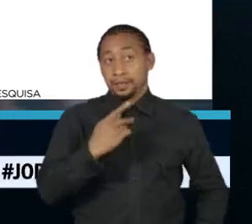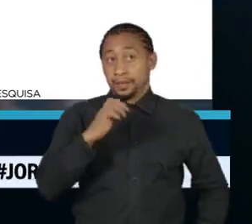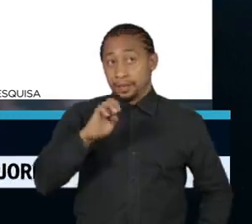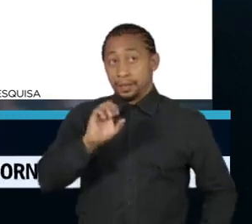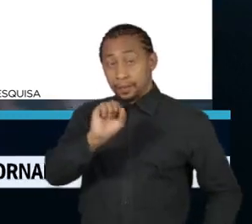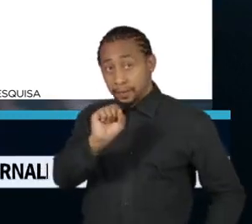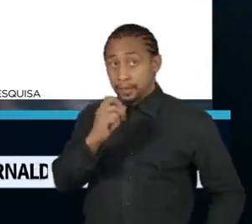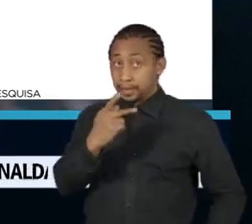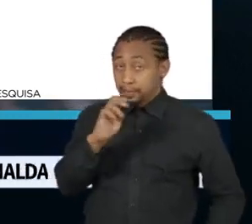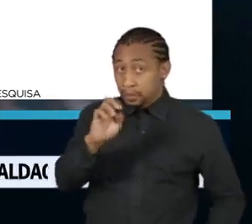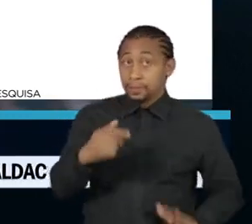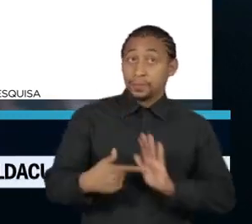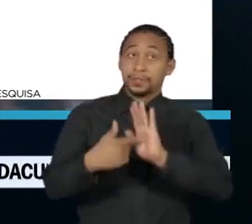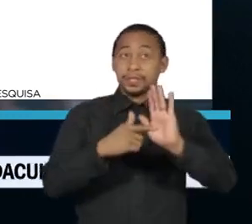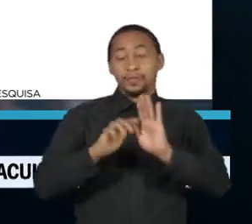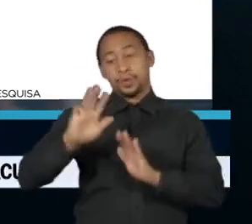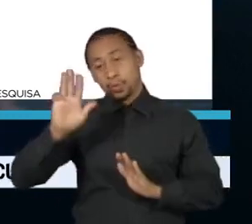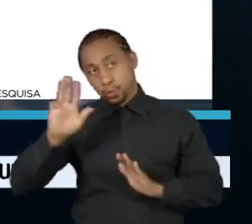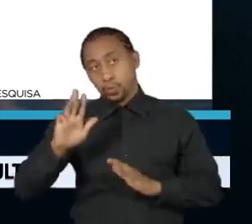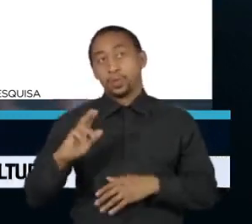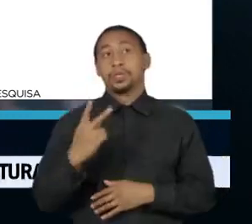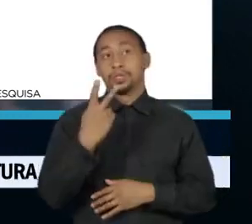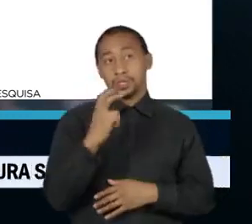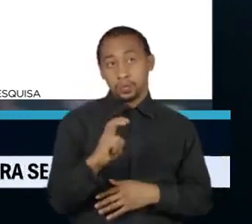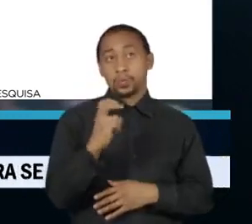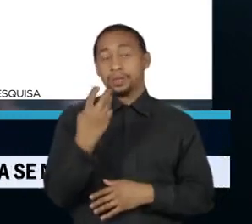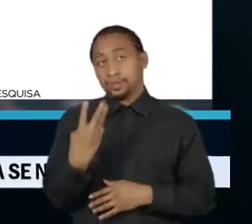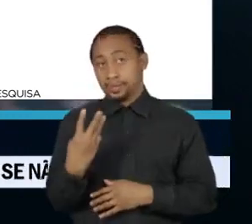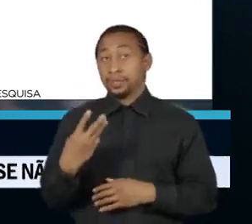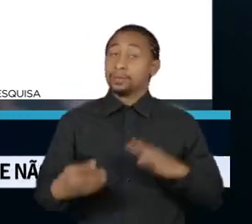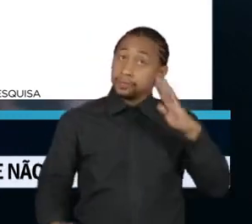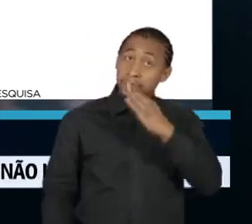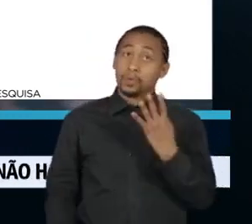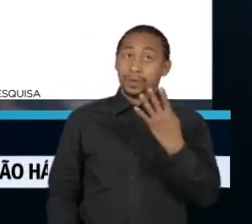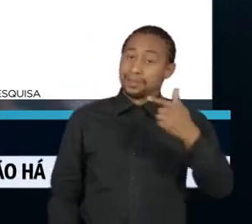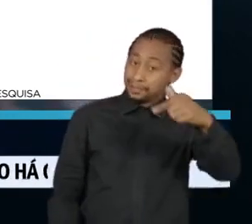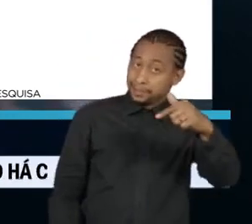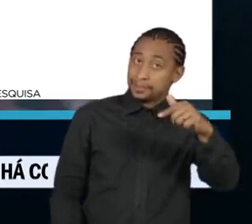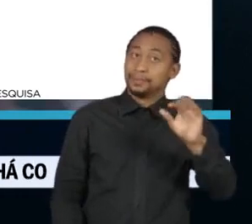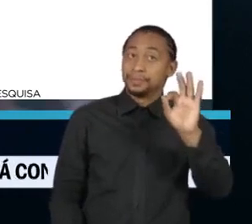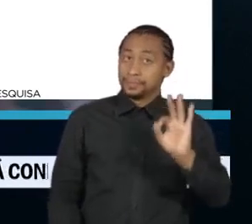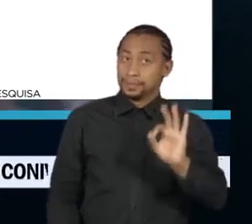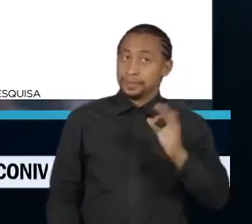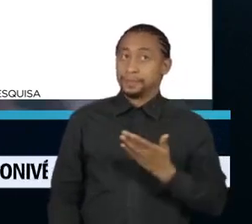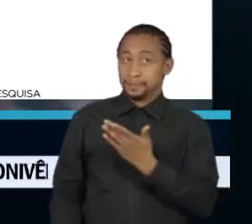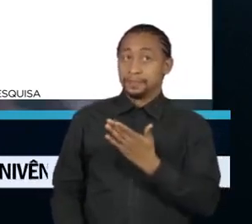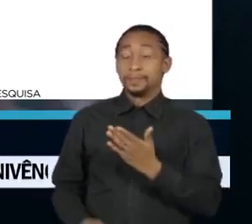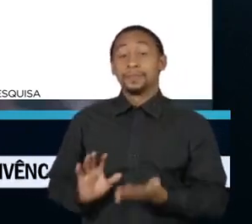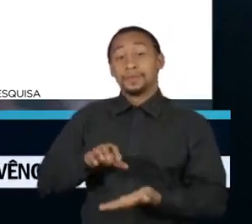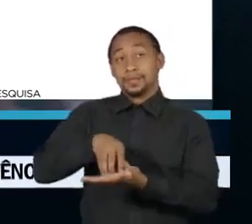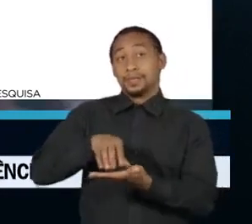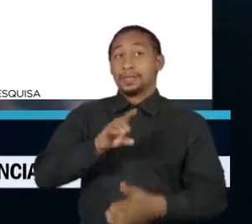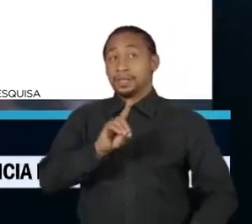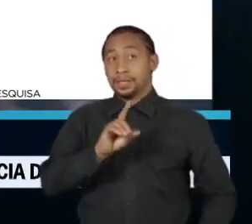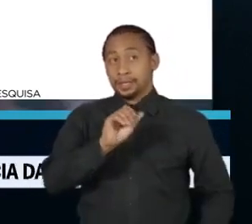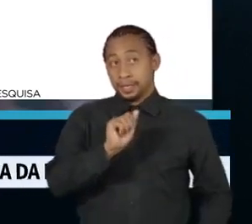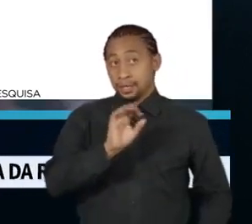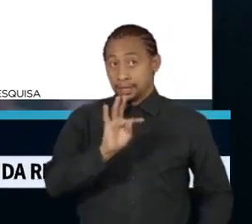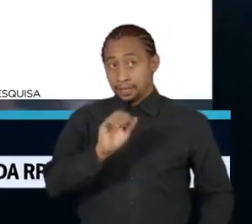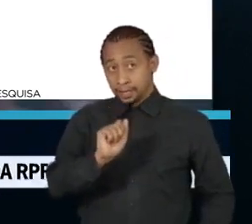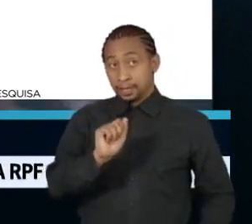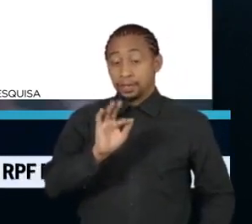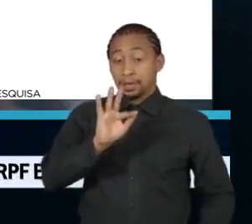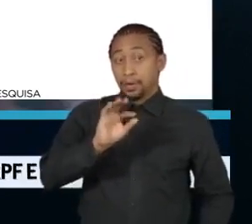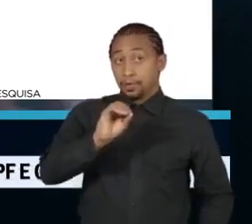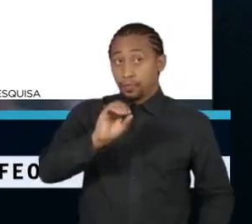mostrava um placar de 53% a 47% a favor do petista. O Datafolha indicava 52% a